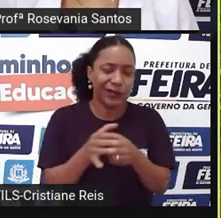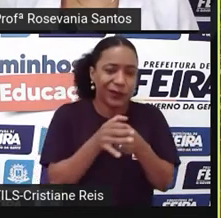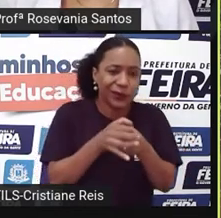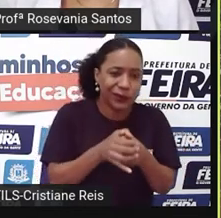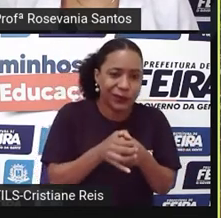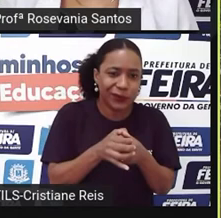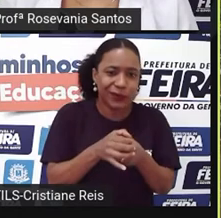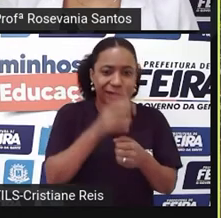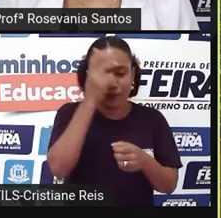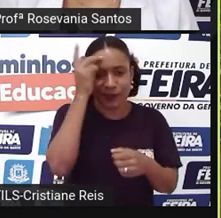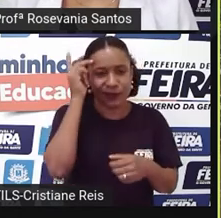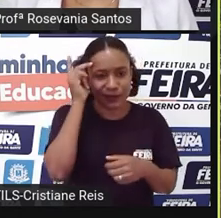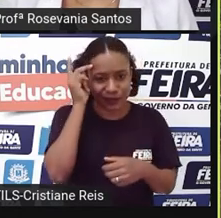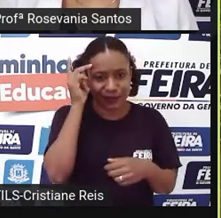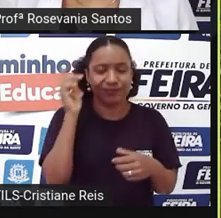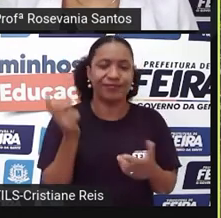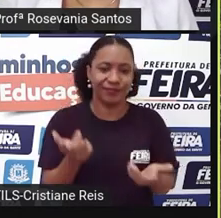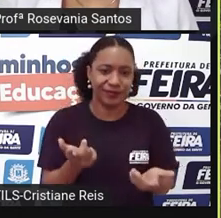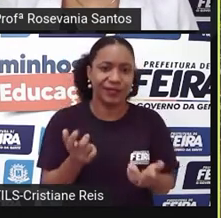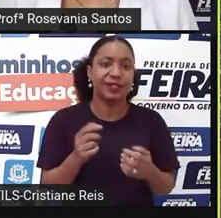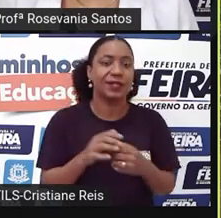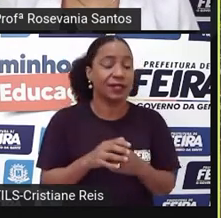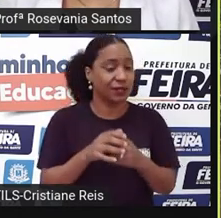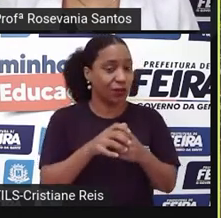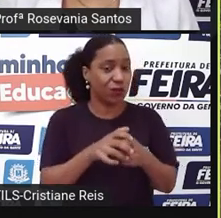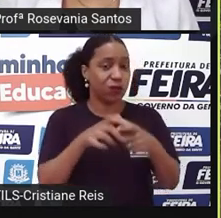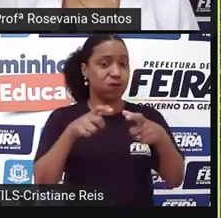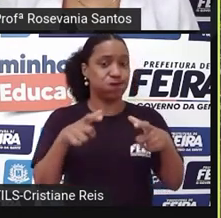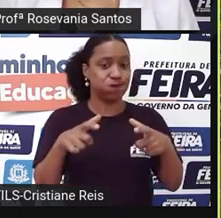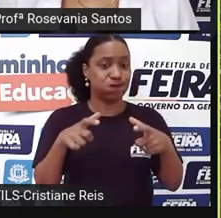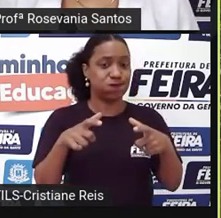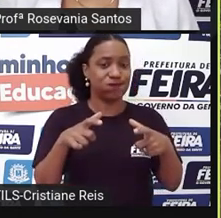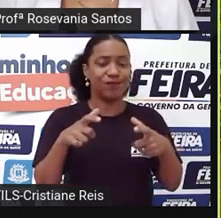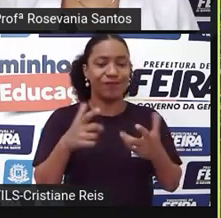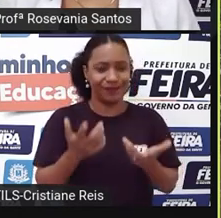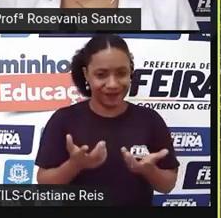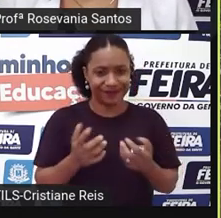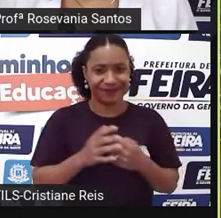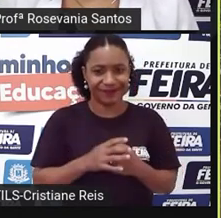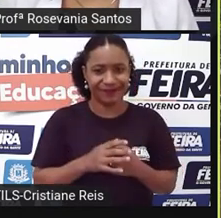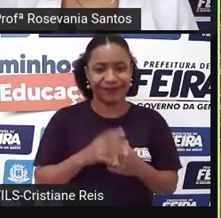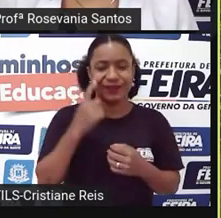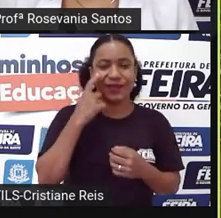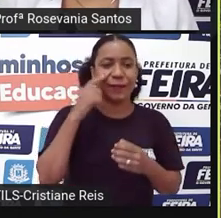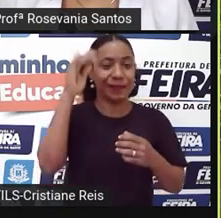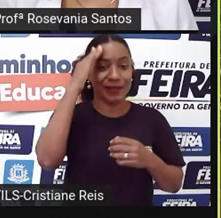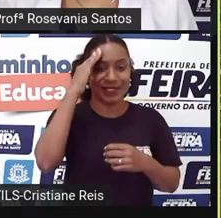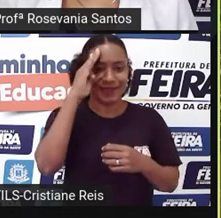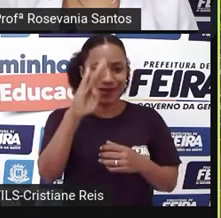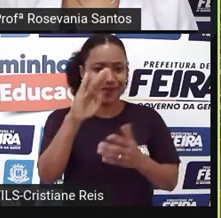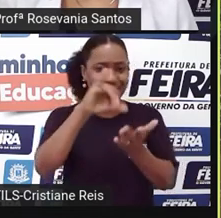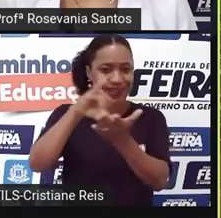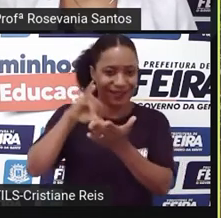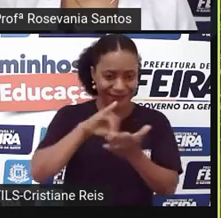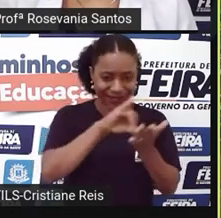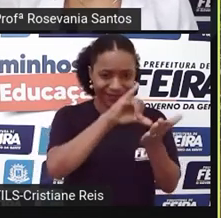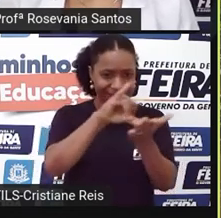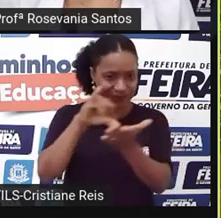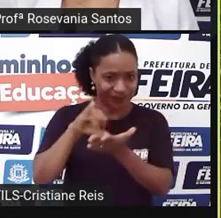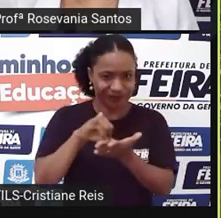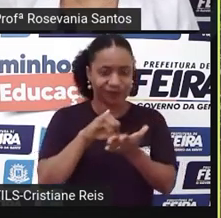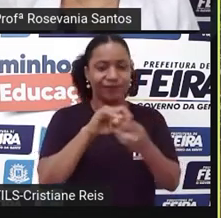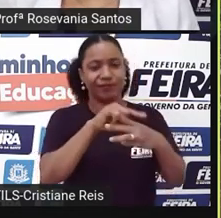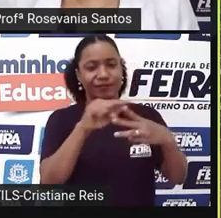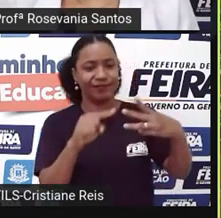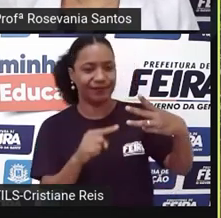de gente, maior a bolinha, maior a quantidade de gente. Então, nós observamos isso mesmo só nas capitais, né, e são três só, nesse caso, né.